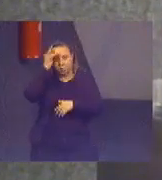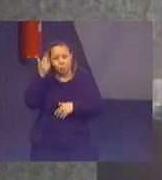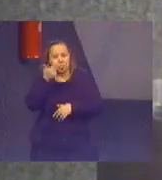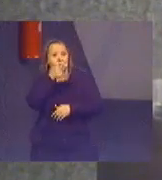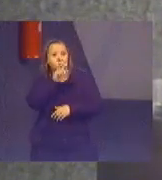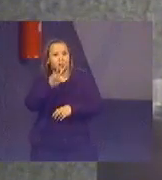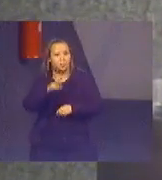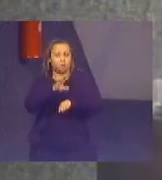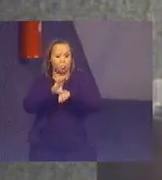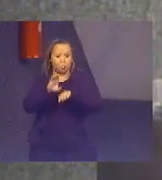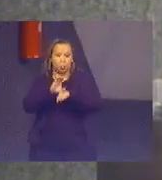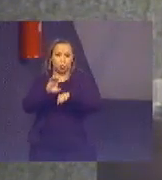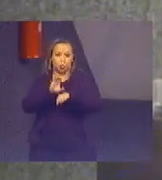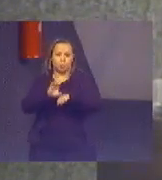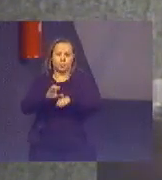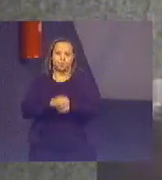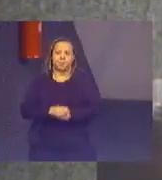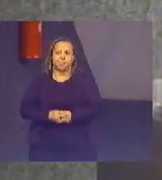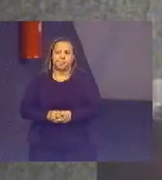curso.